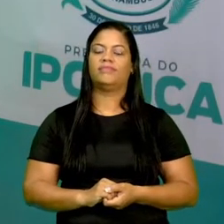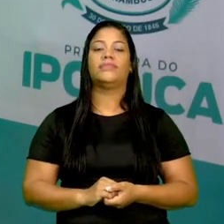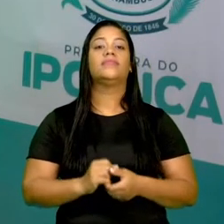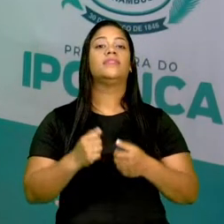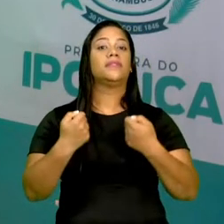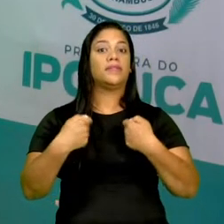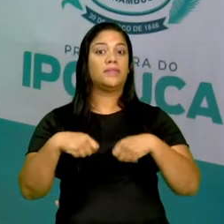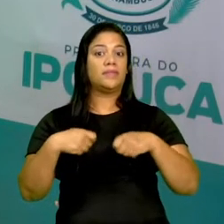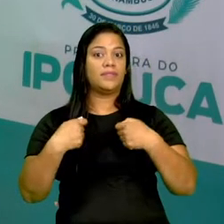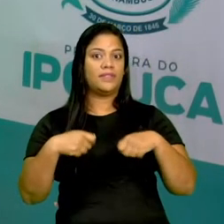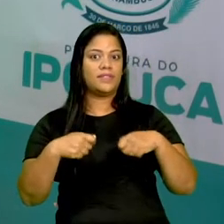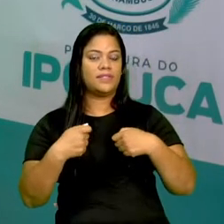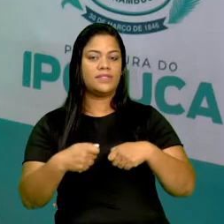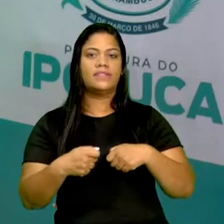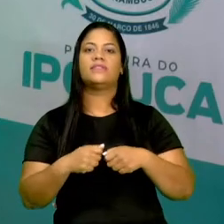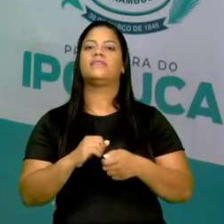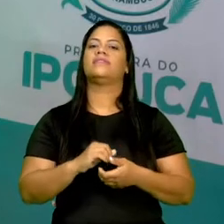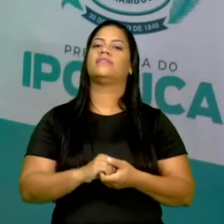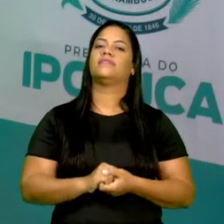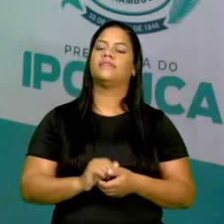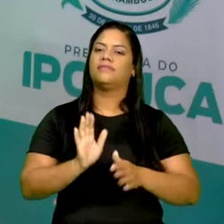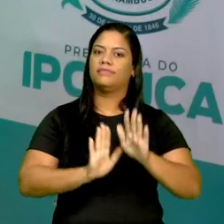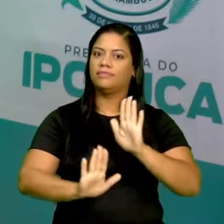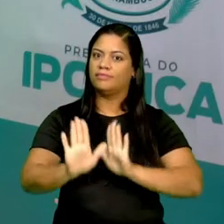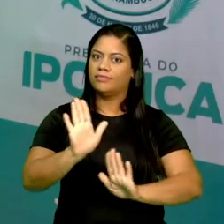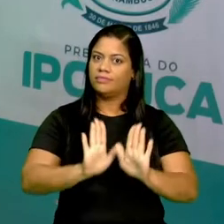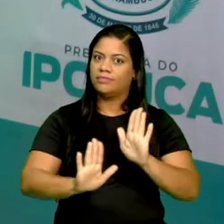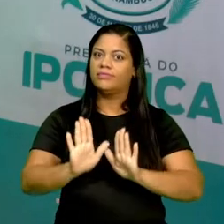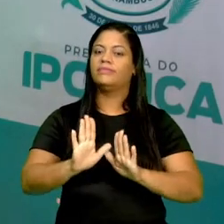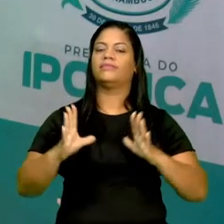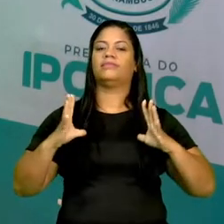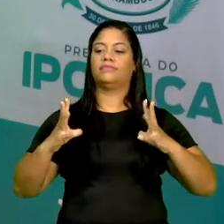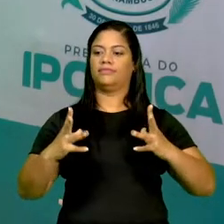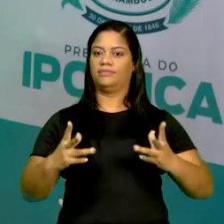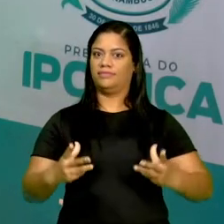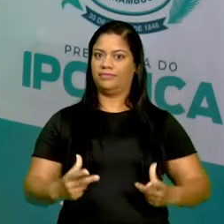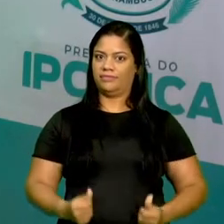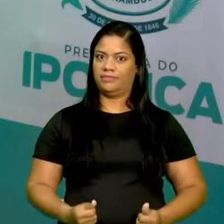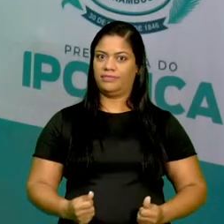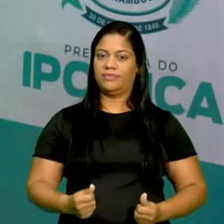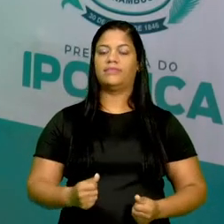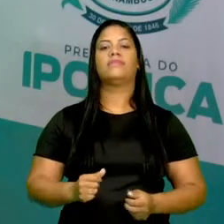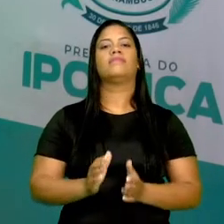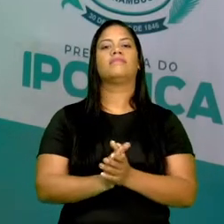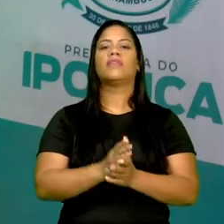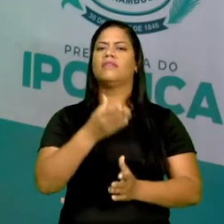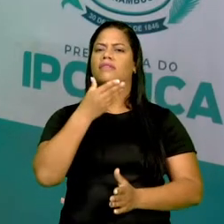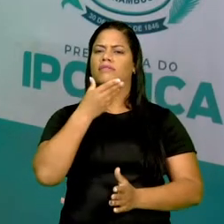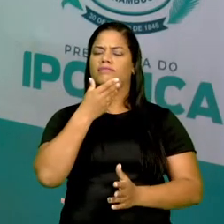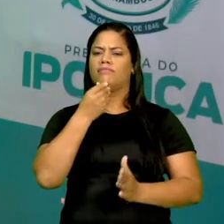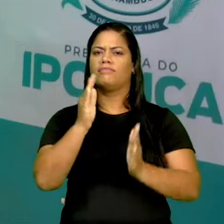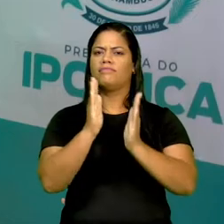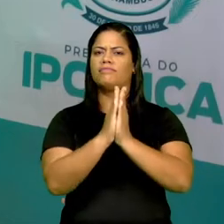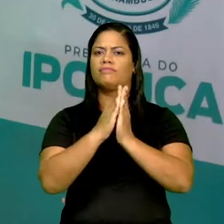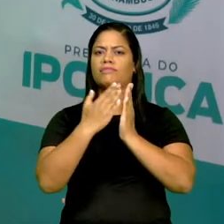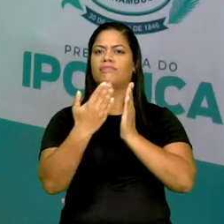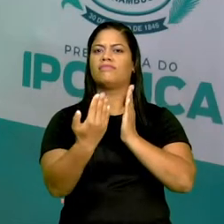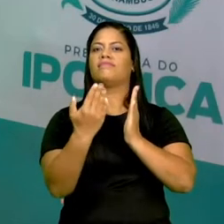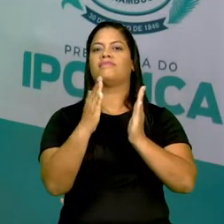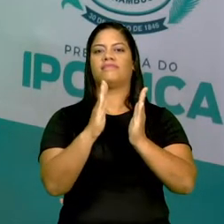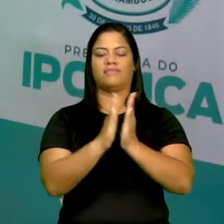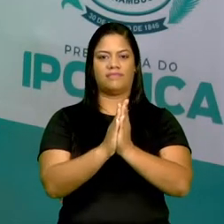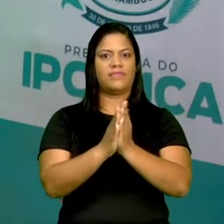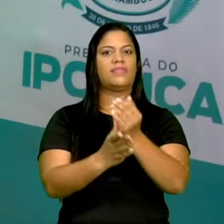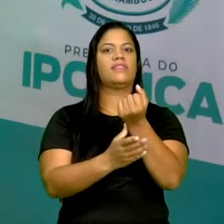devemos preservar um ambiente bem limpinho. O porteiro, ele garante a